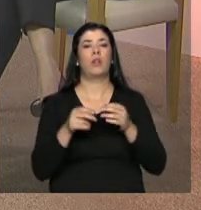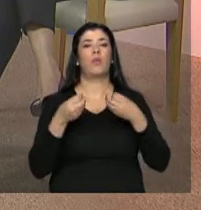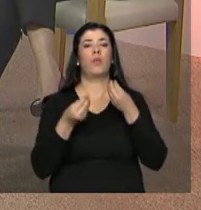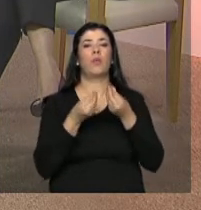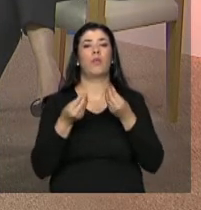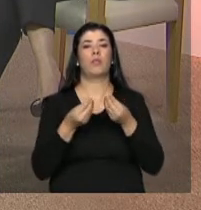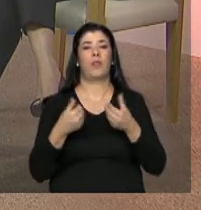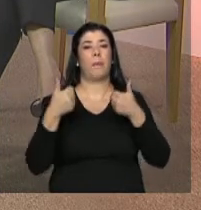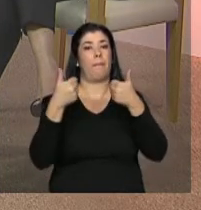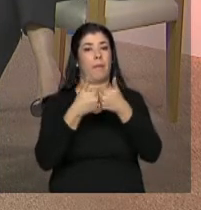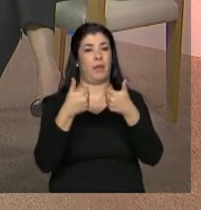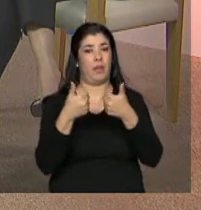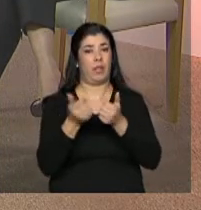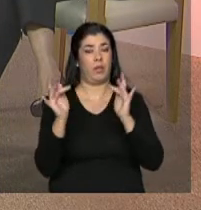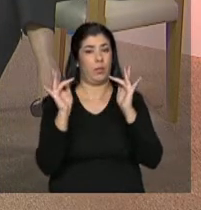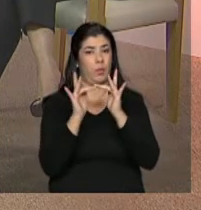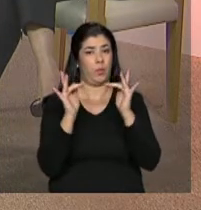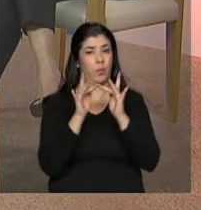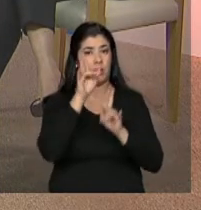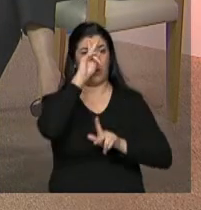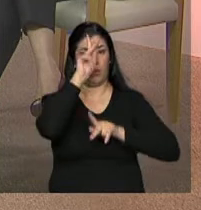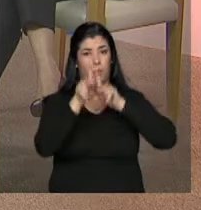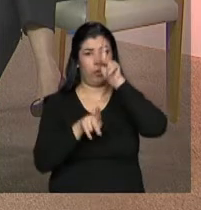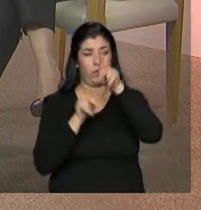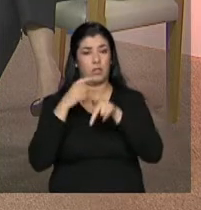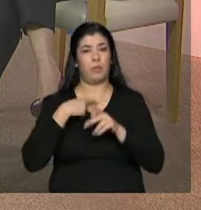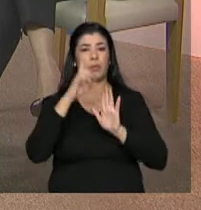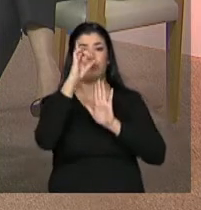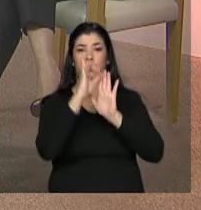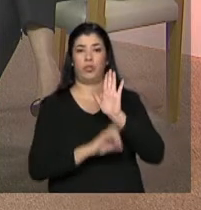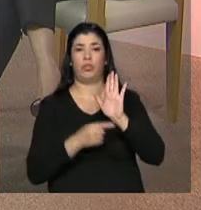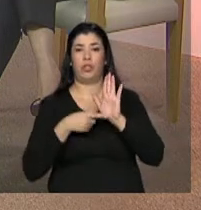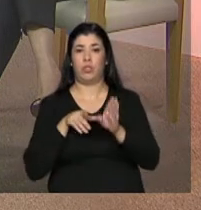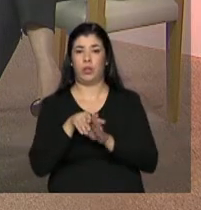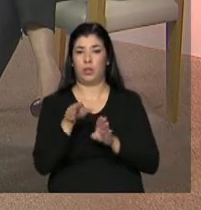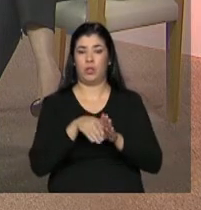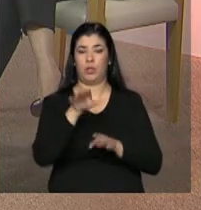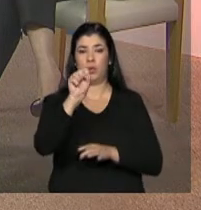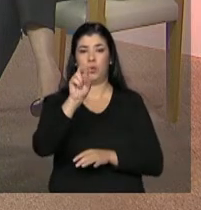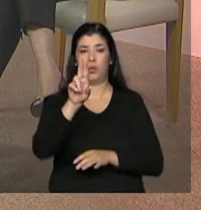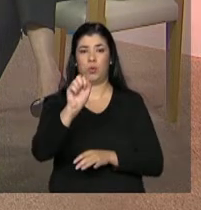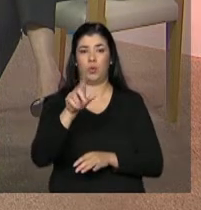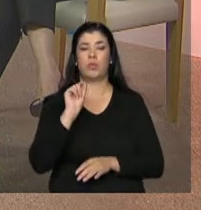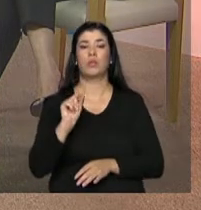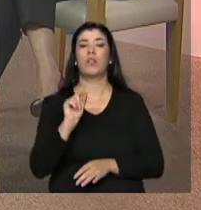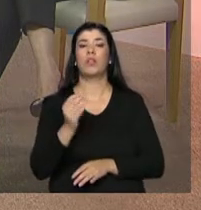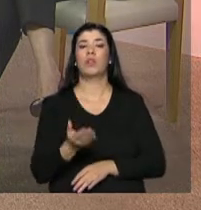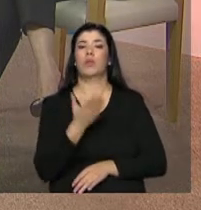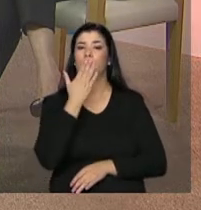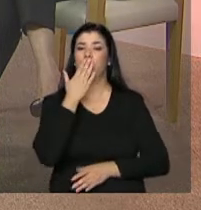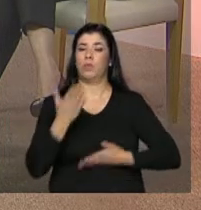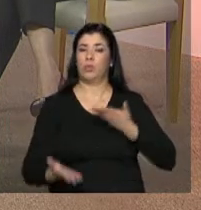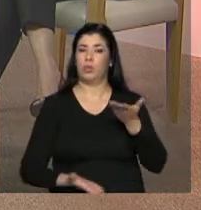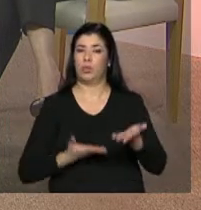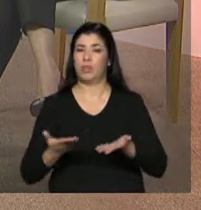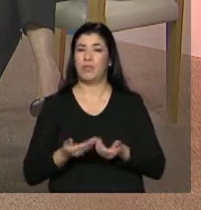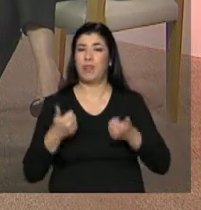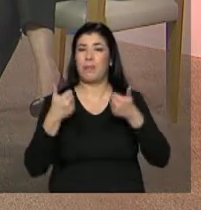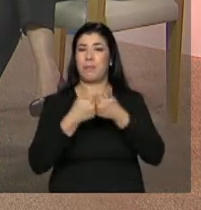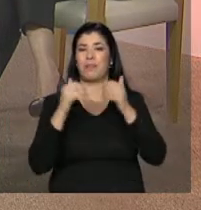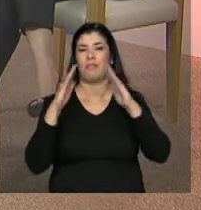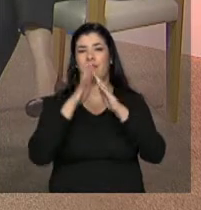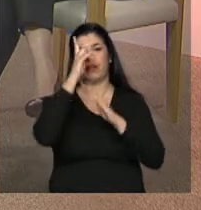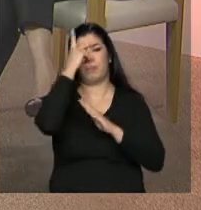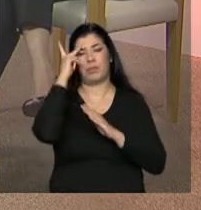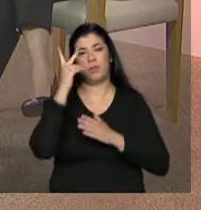população, que essa é uma das diretrizes do SUAS, é o serviço estar próximo ao lugar onde a pessoa mora. Então, se a gente